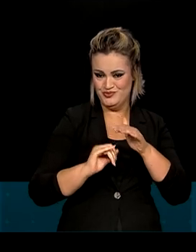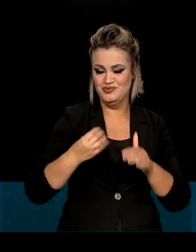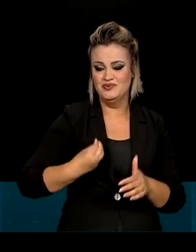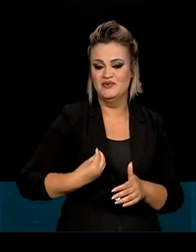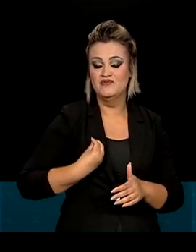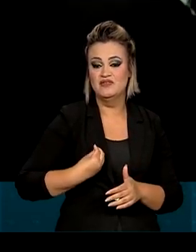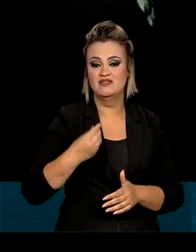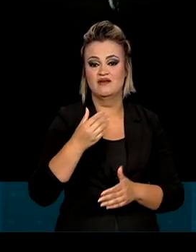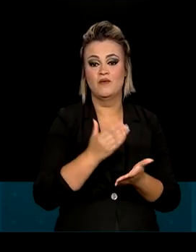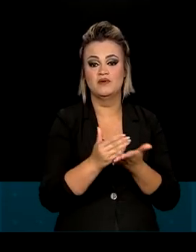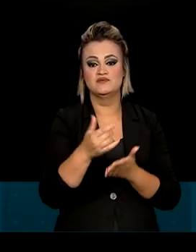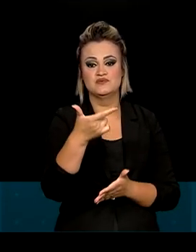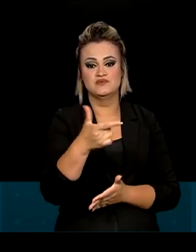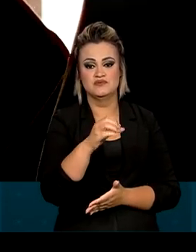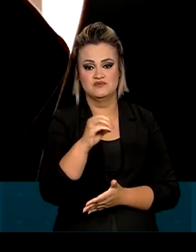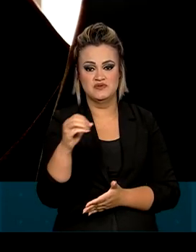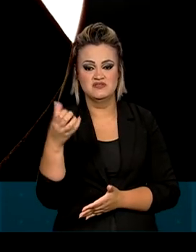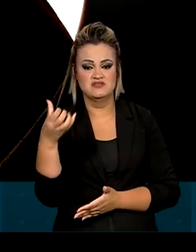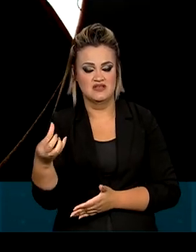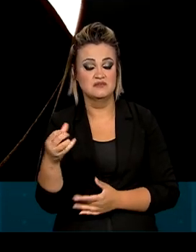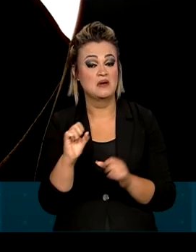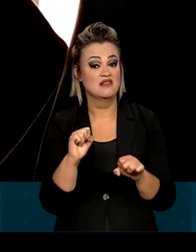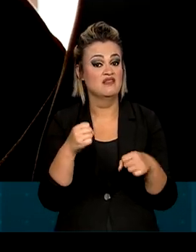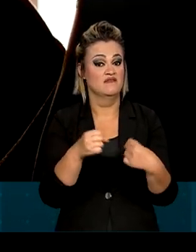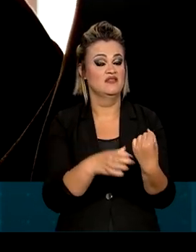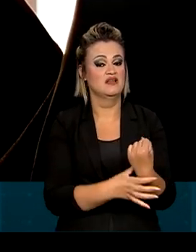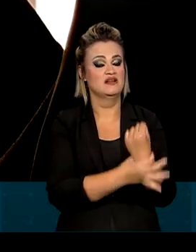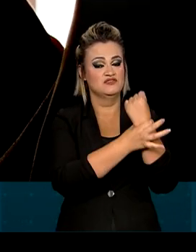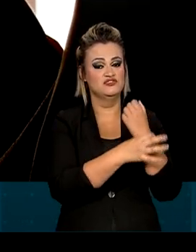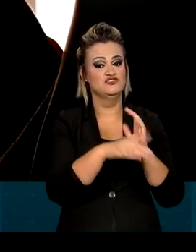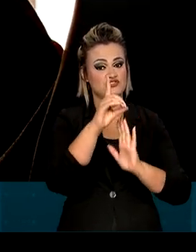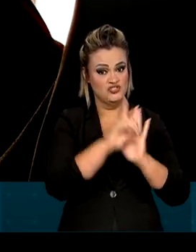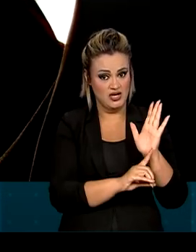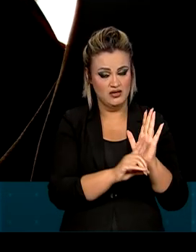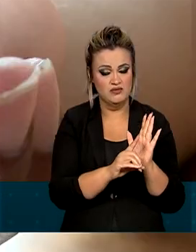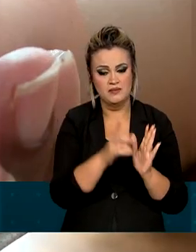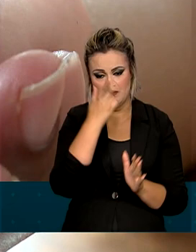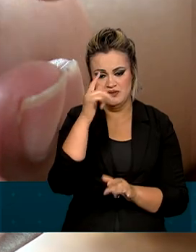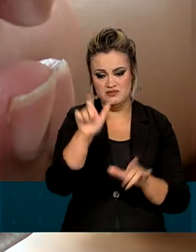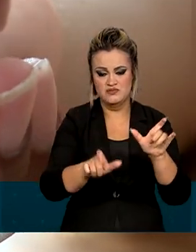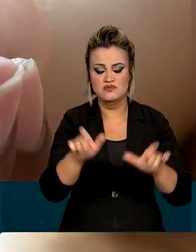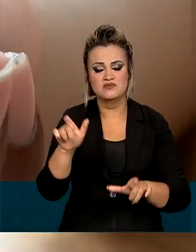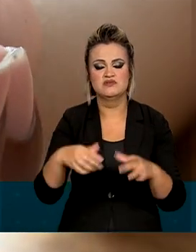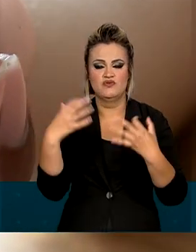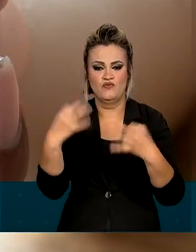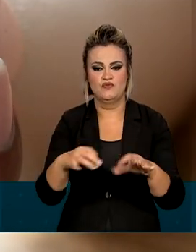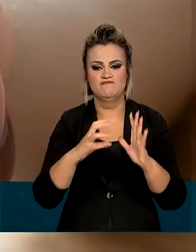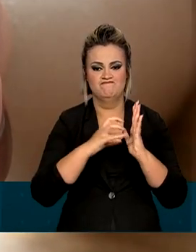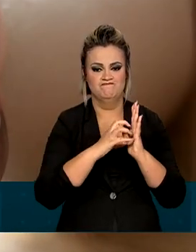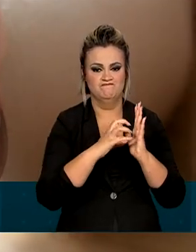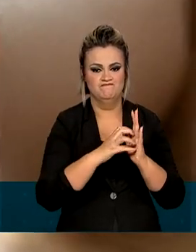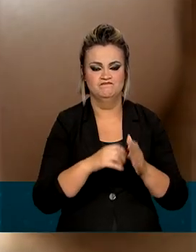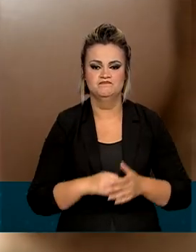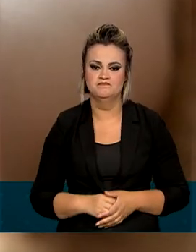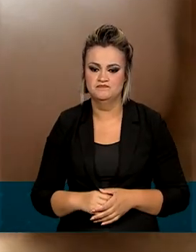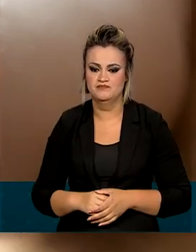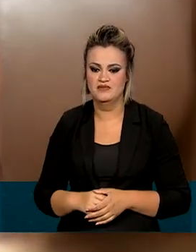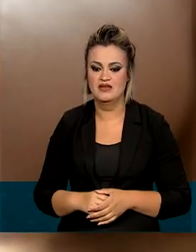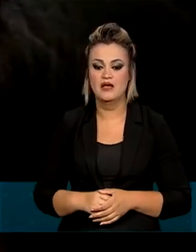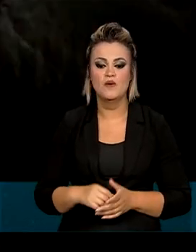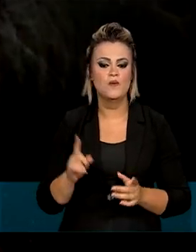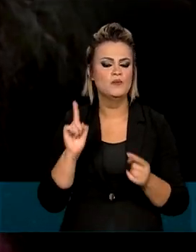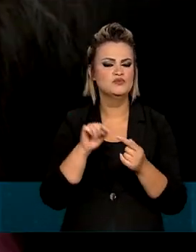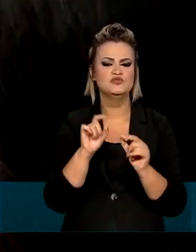2006 para defender e garantir direitos socioassistenciais das pessoas que vivem com HIV. A